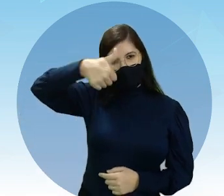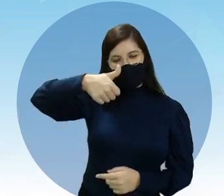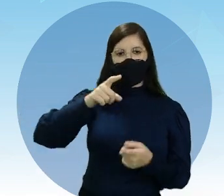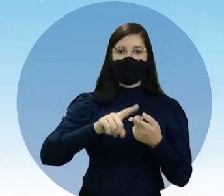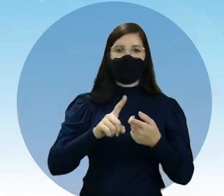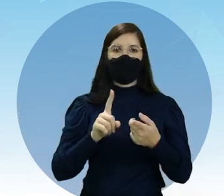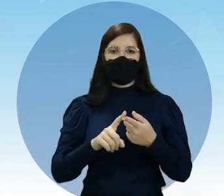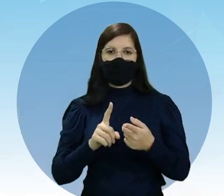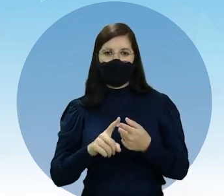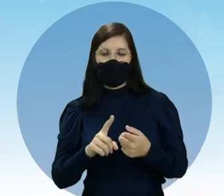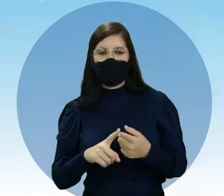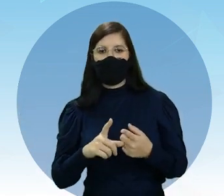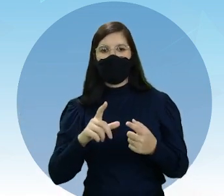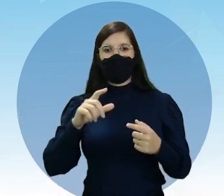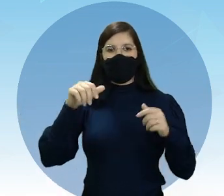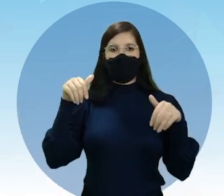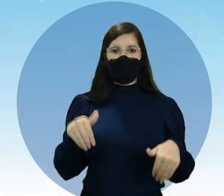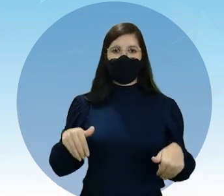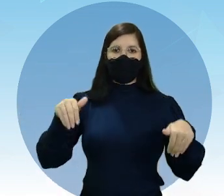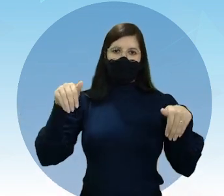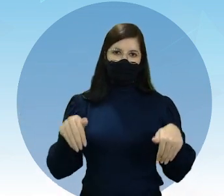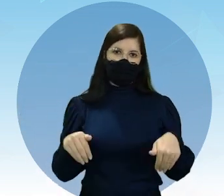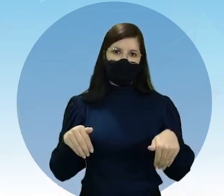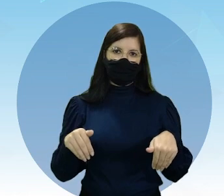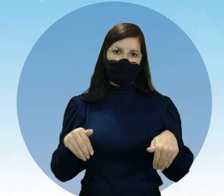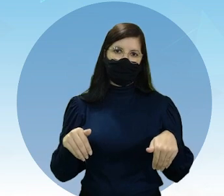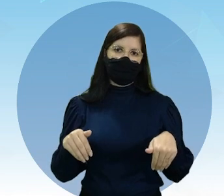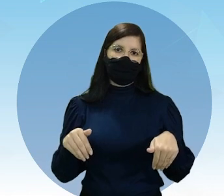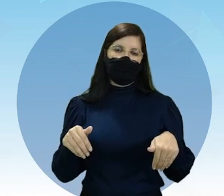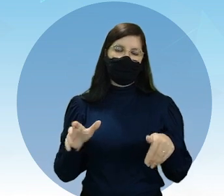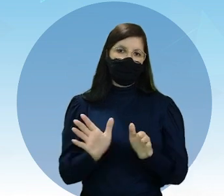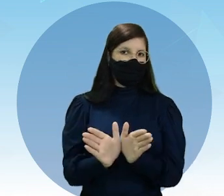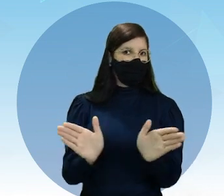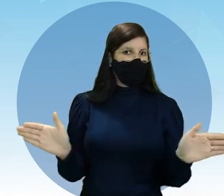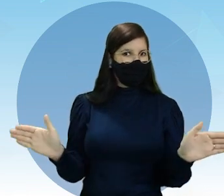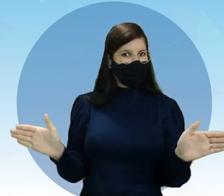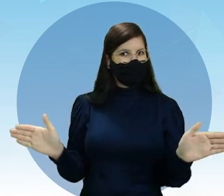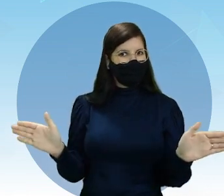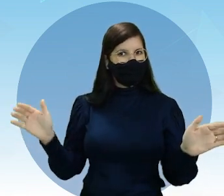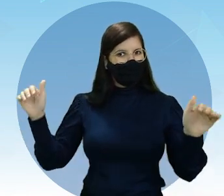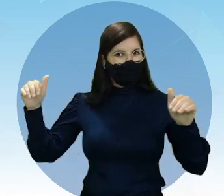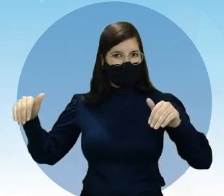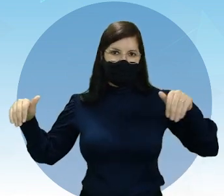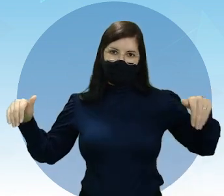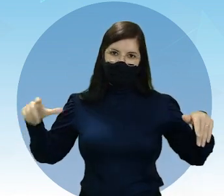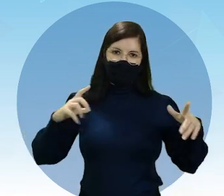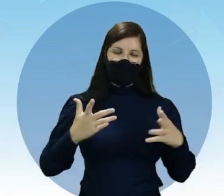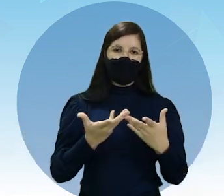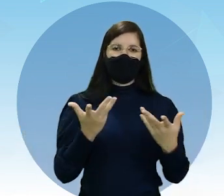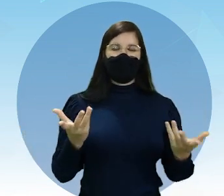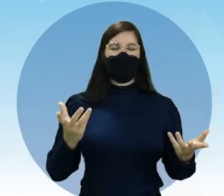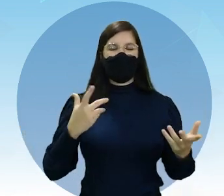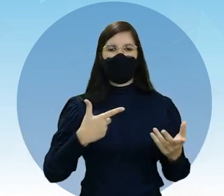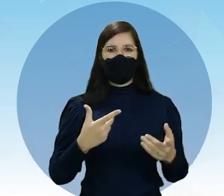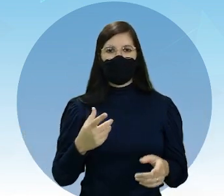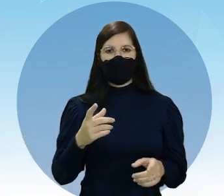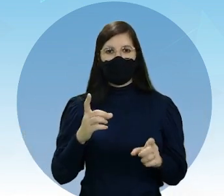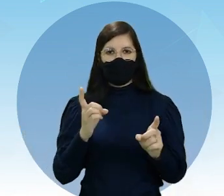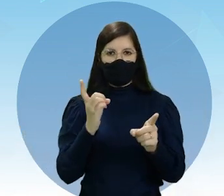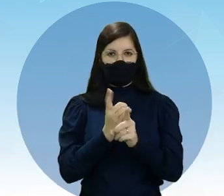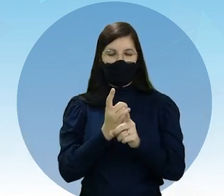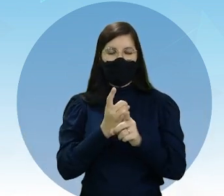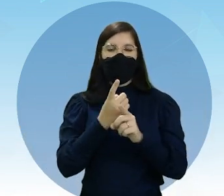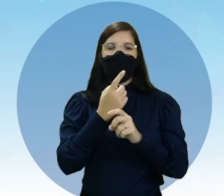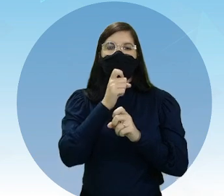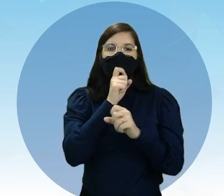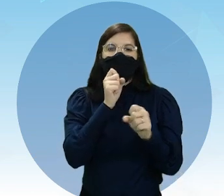no Oeste da Austrália e da Antártica. E como as estrias glaciais,